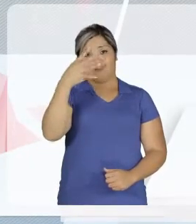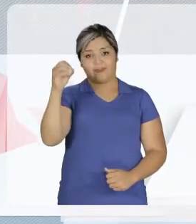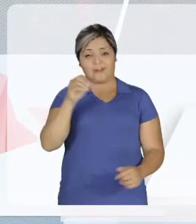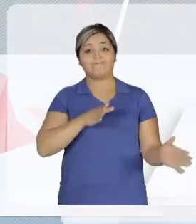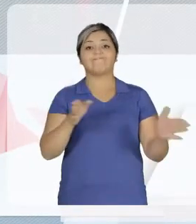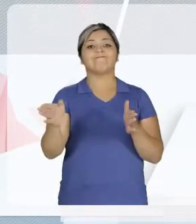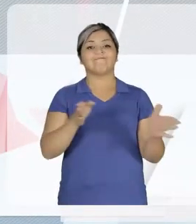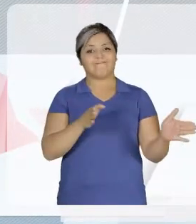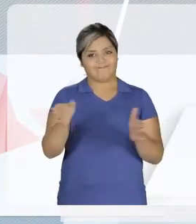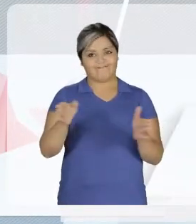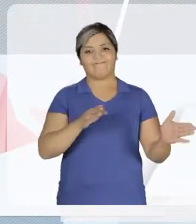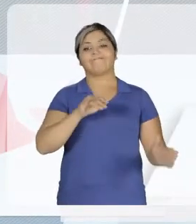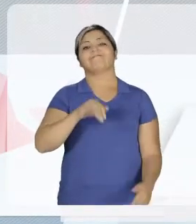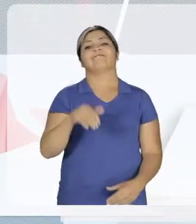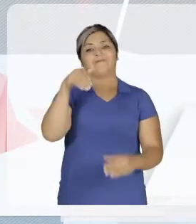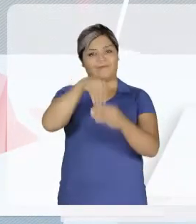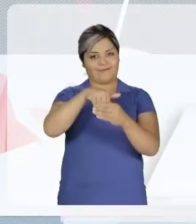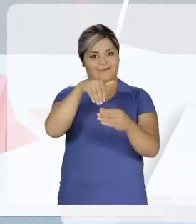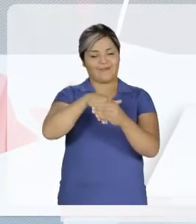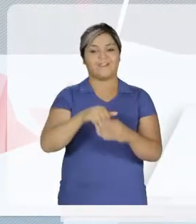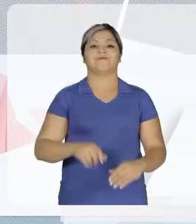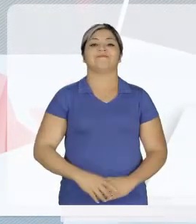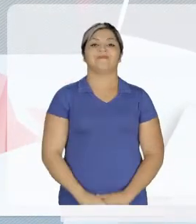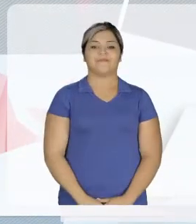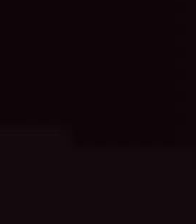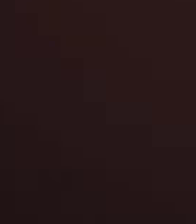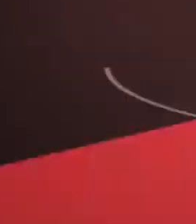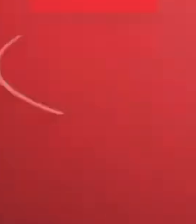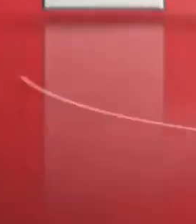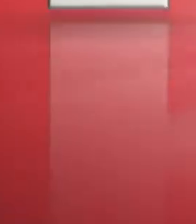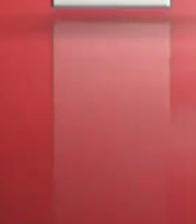Acessibilidade já, Juarez Pereira, 14-440